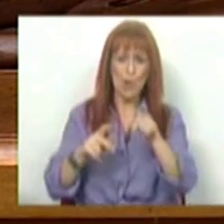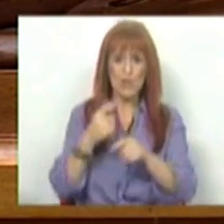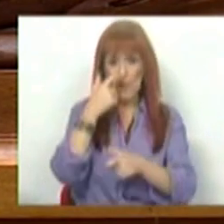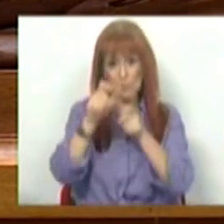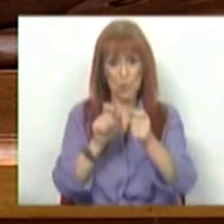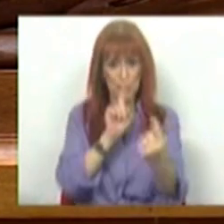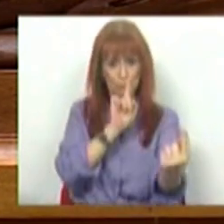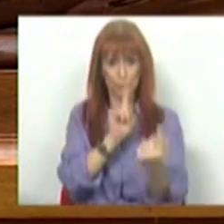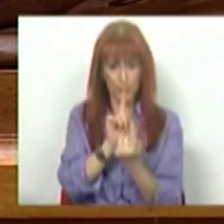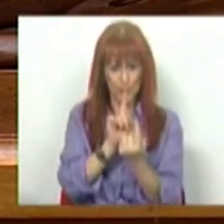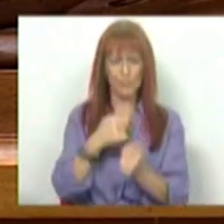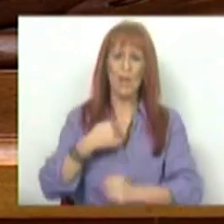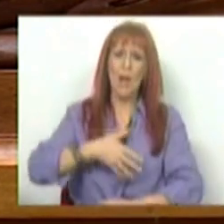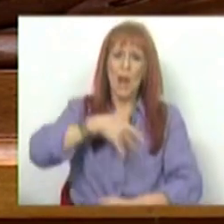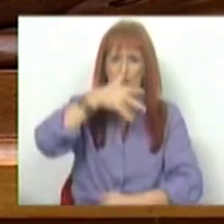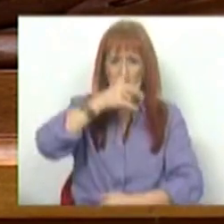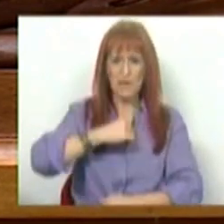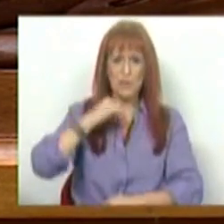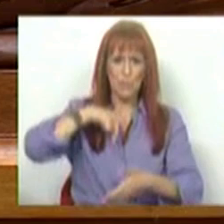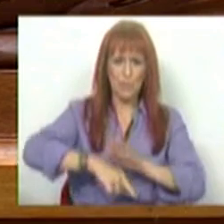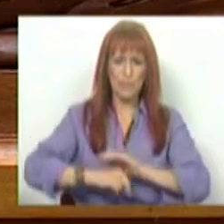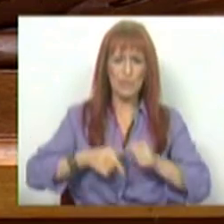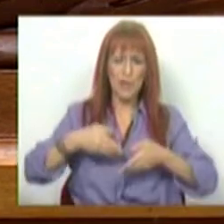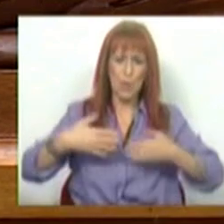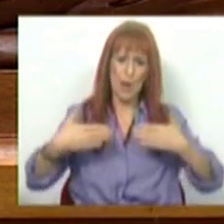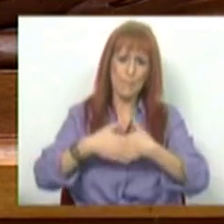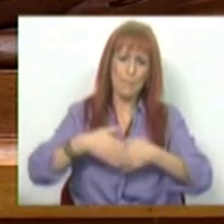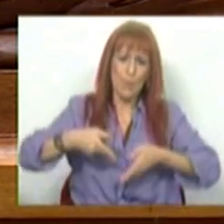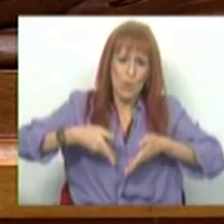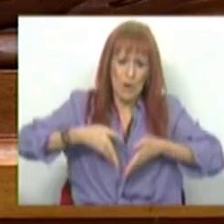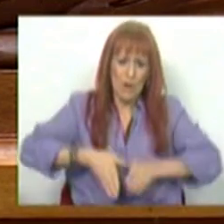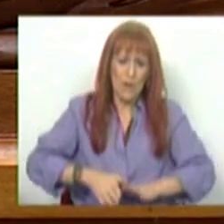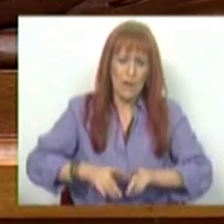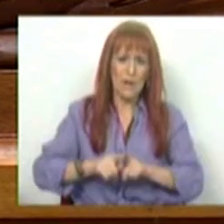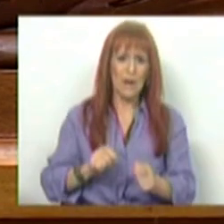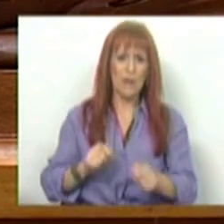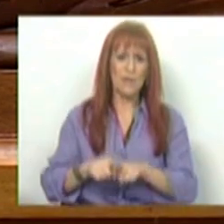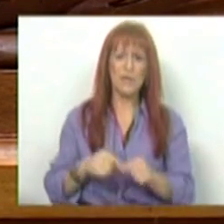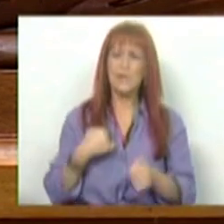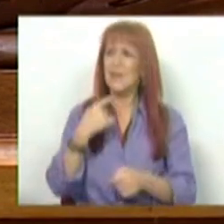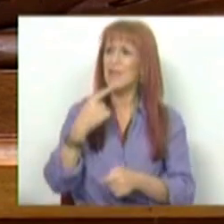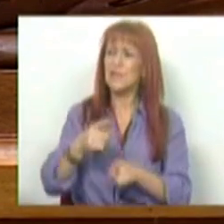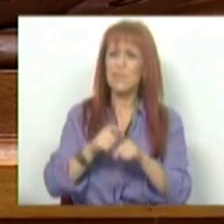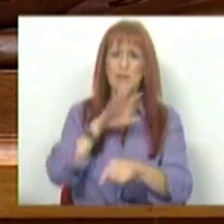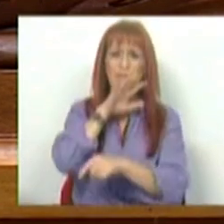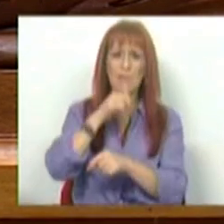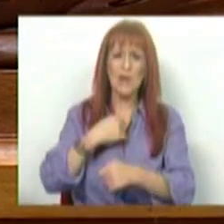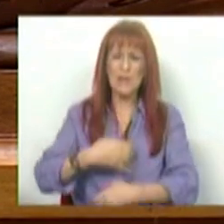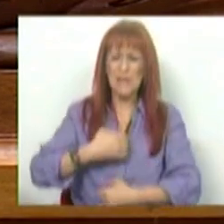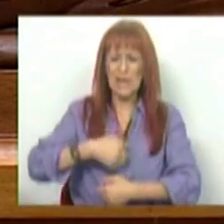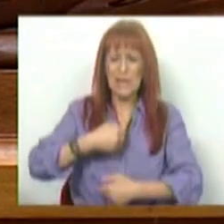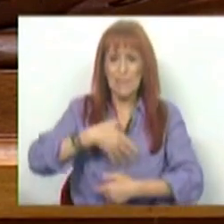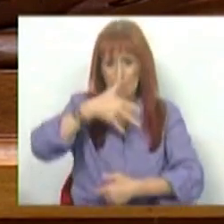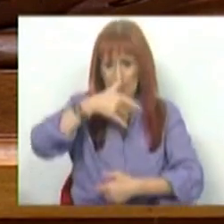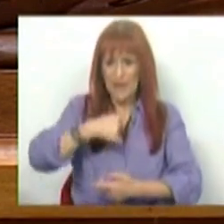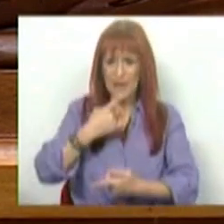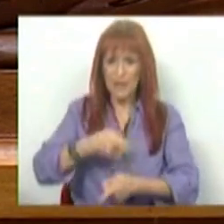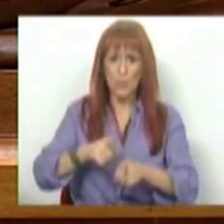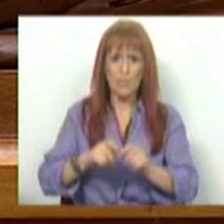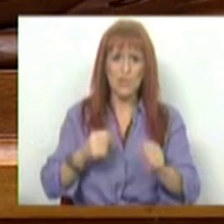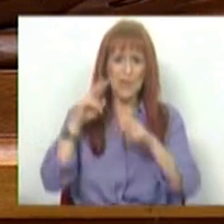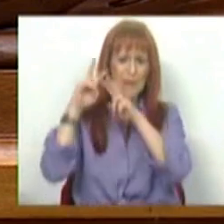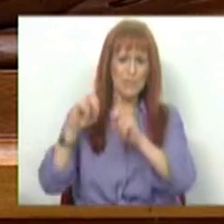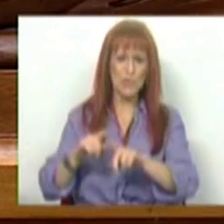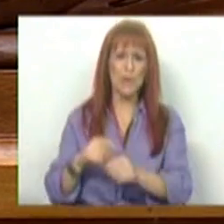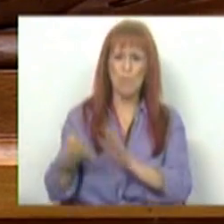aos utentes. Lamentamos profundamente a morte de uma criança, endereçamos à família enlutada os nossos mais profundos sentimentos e apelamos à